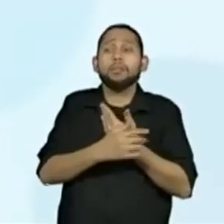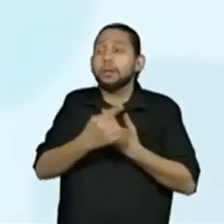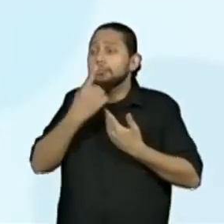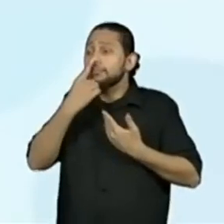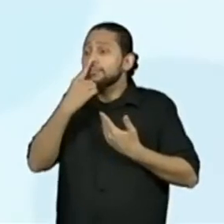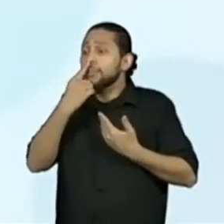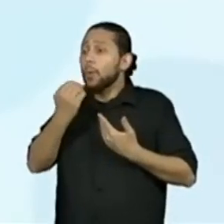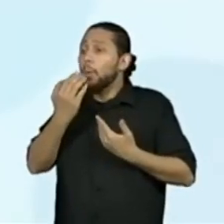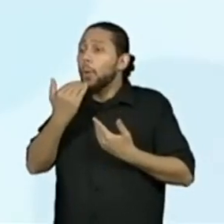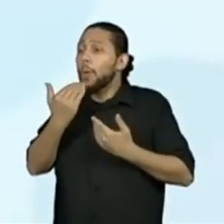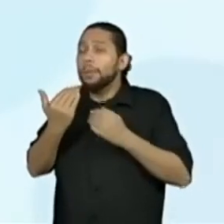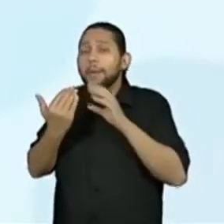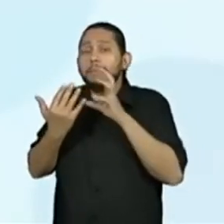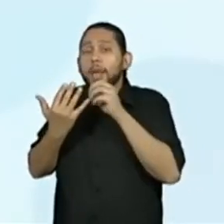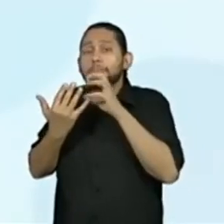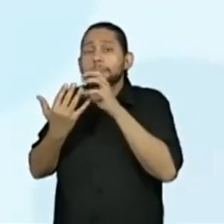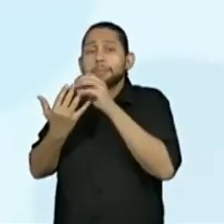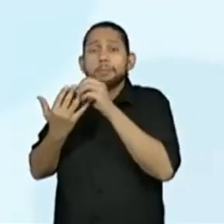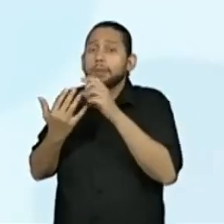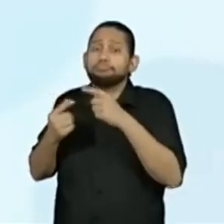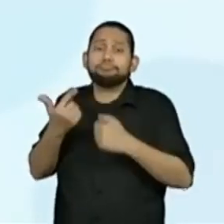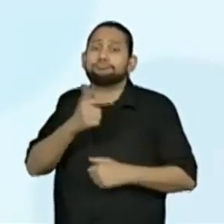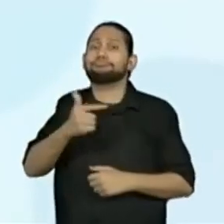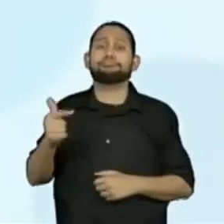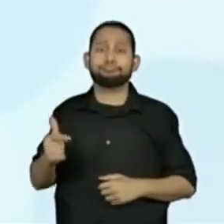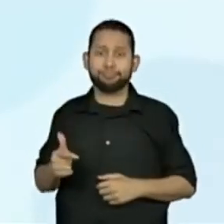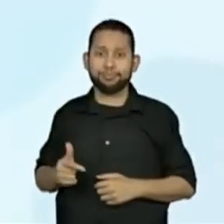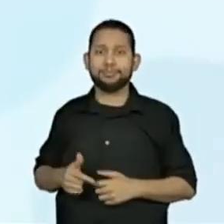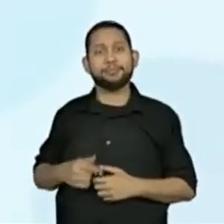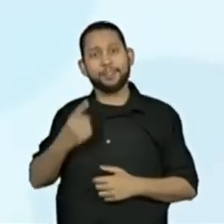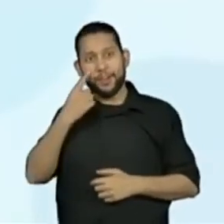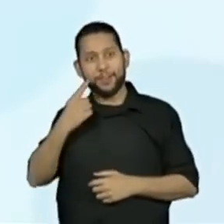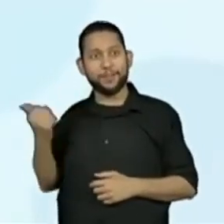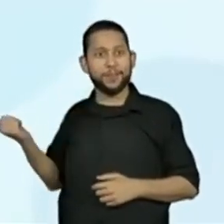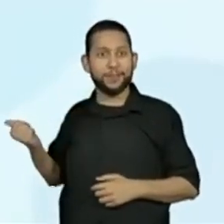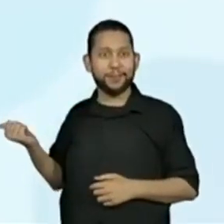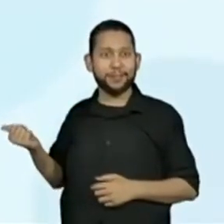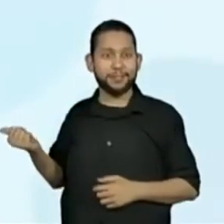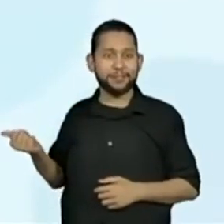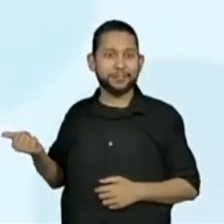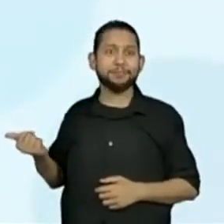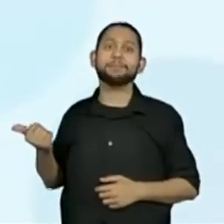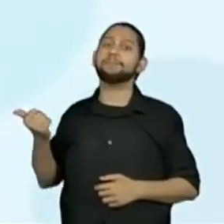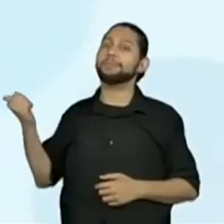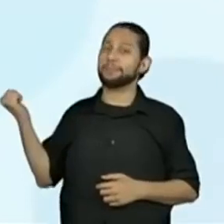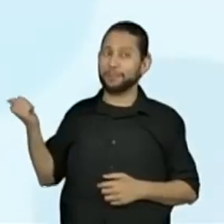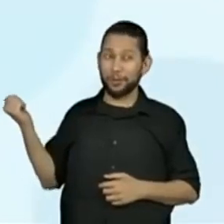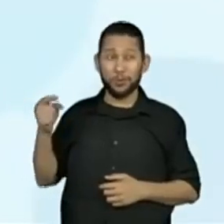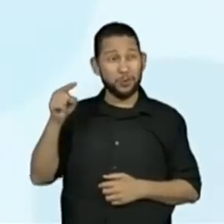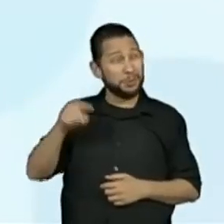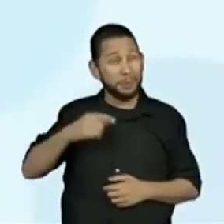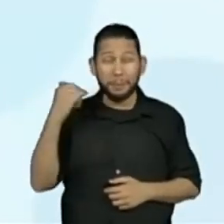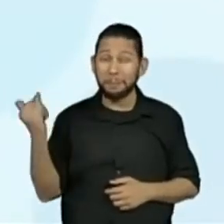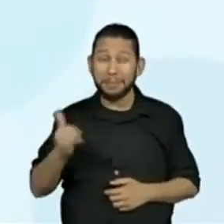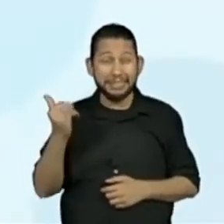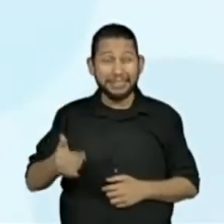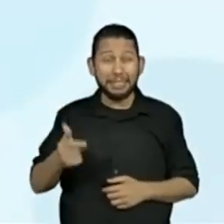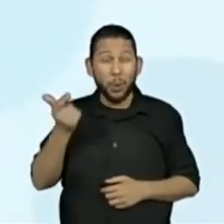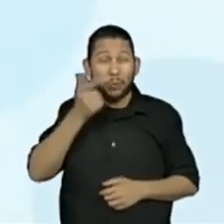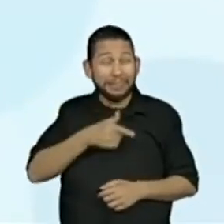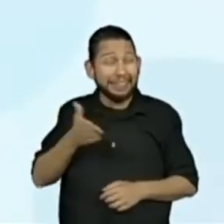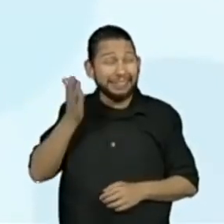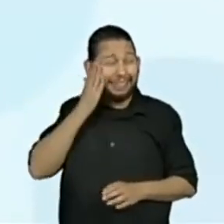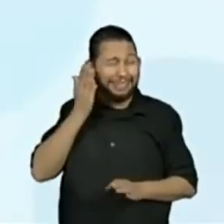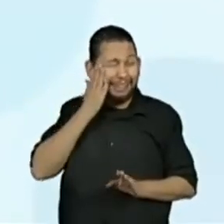das nossas borboletas. Olha só uma informação que você tem que entender.